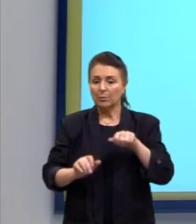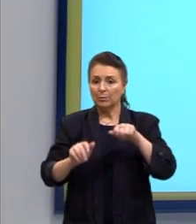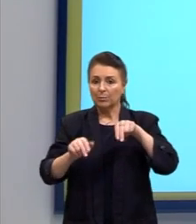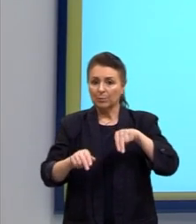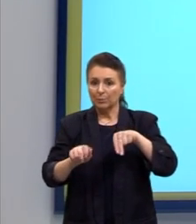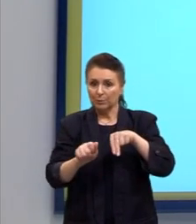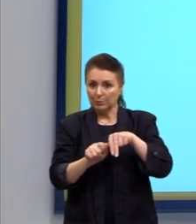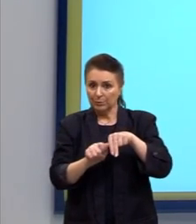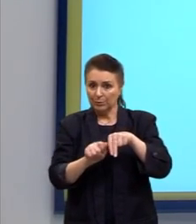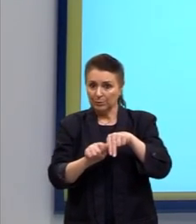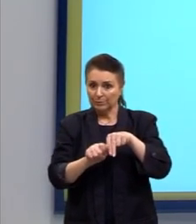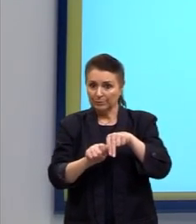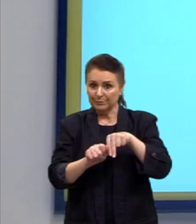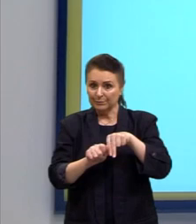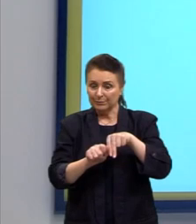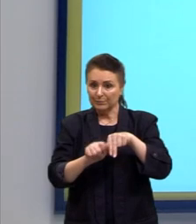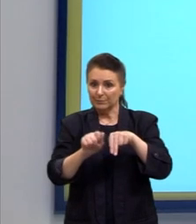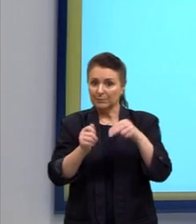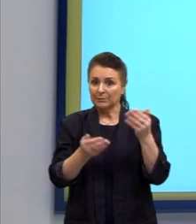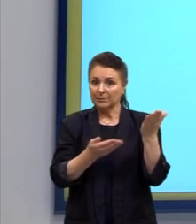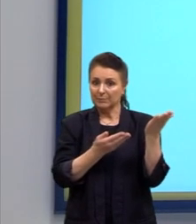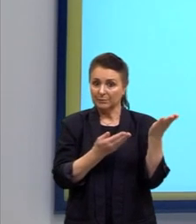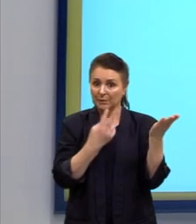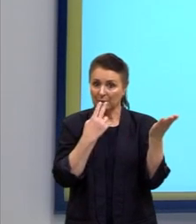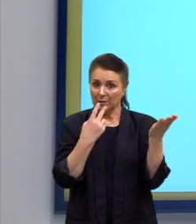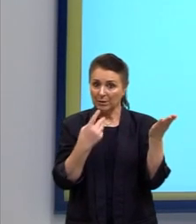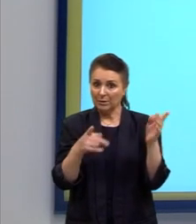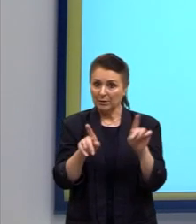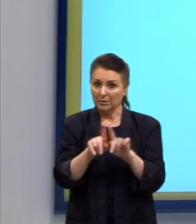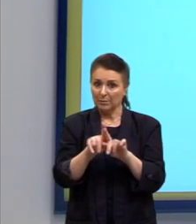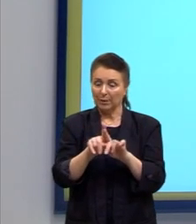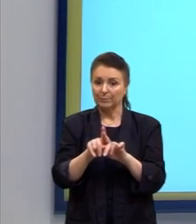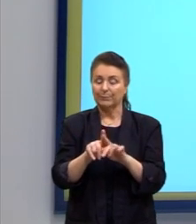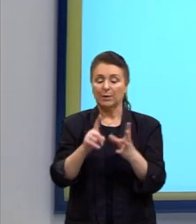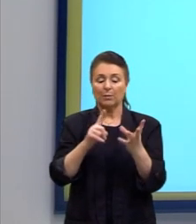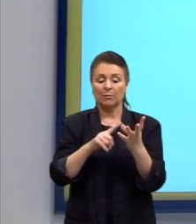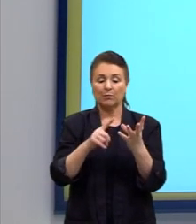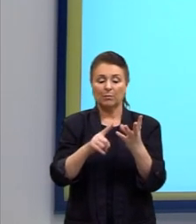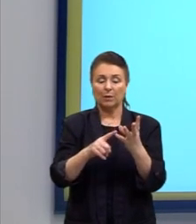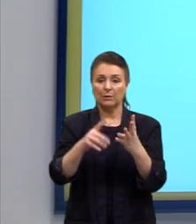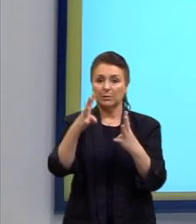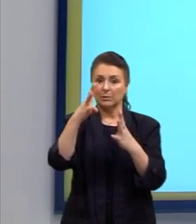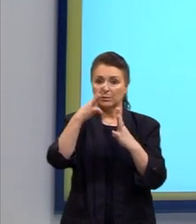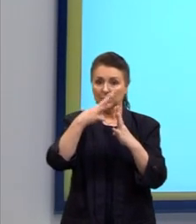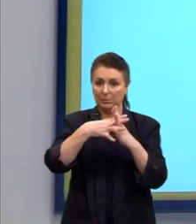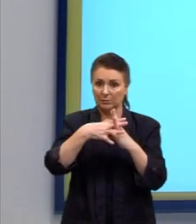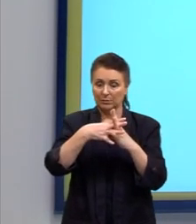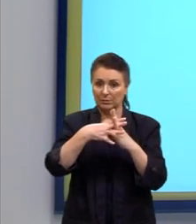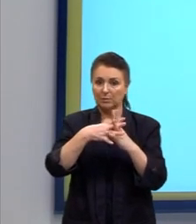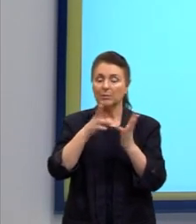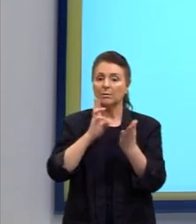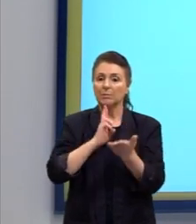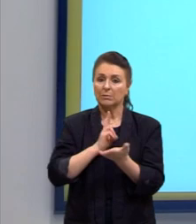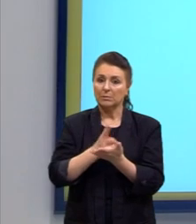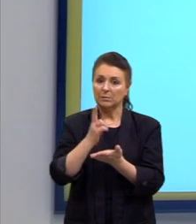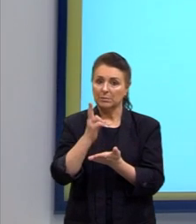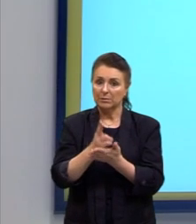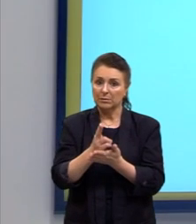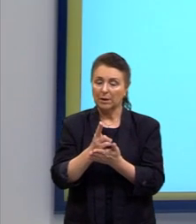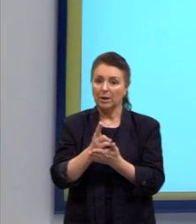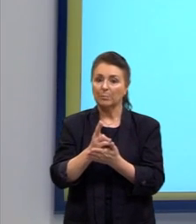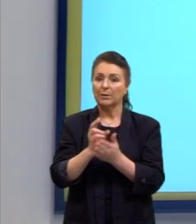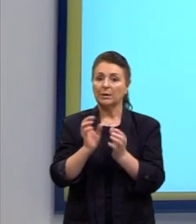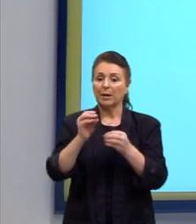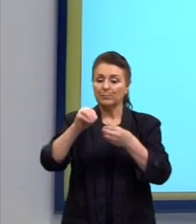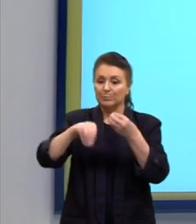am Potter. De tal forma que as vogais e consoantes aparecessem sempre intercaladas.